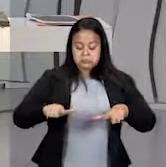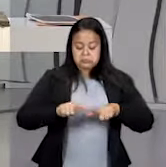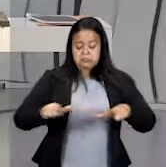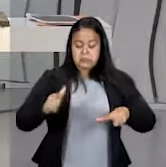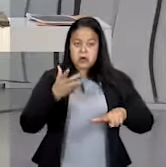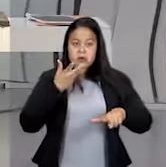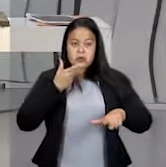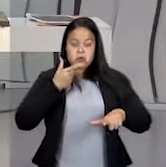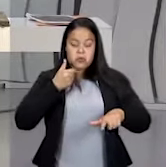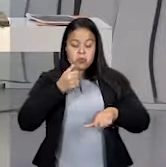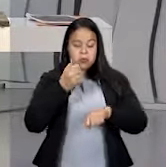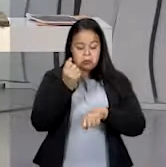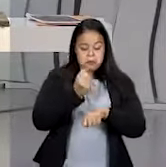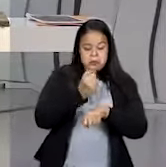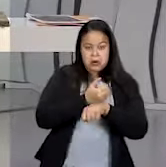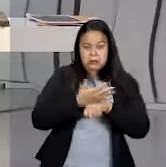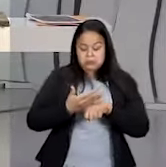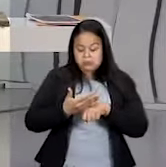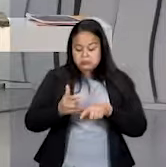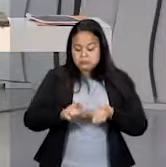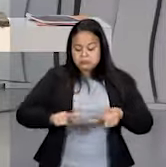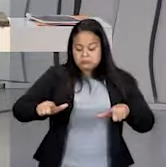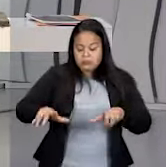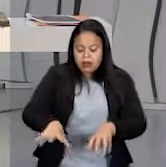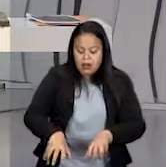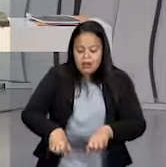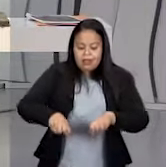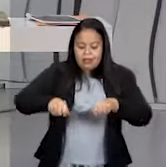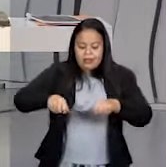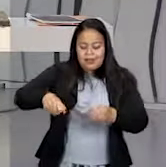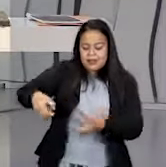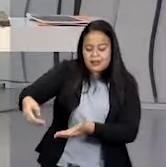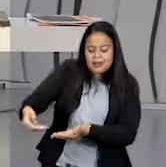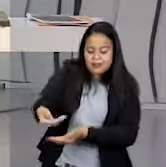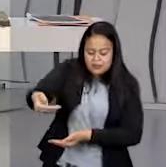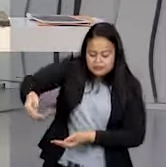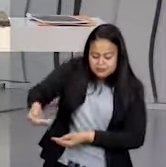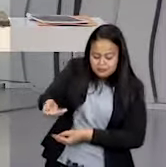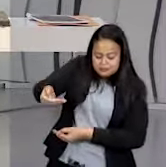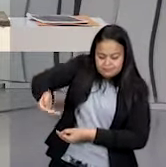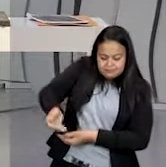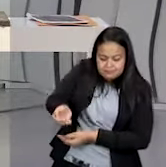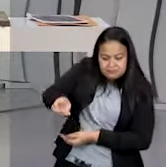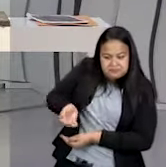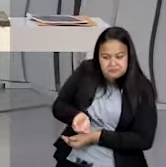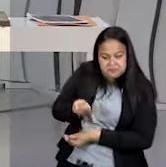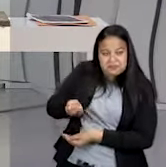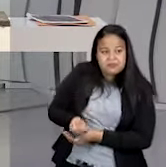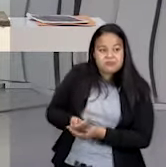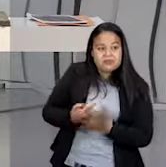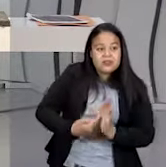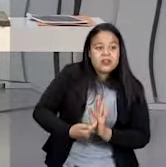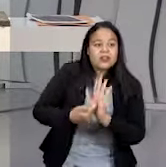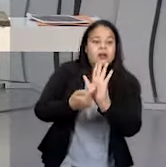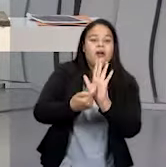Passei uma tinta e puxei essa tinta com uma espátula. E tcharam! Saiu a minha estampa